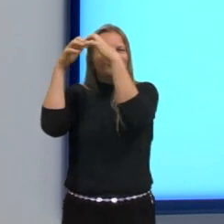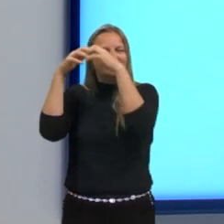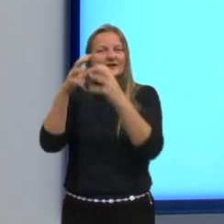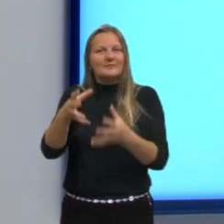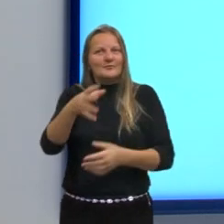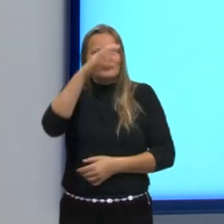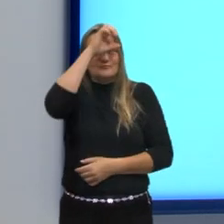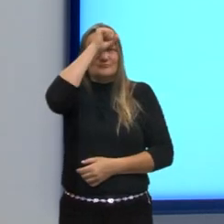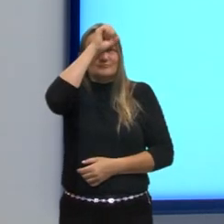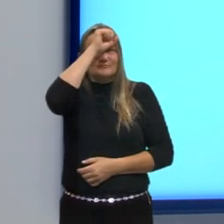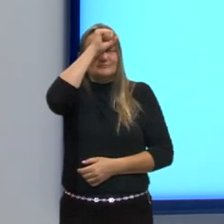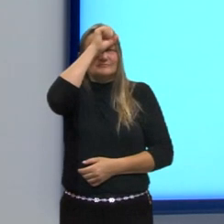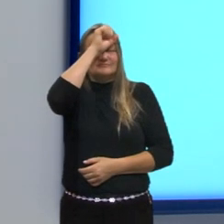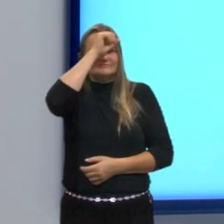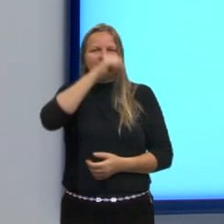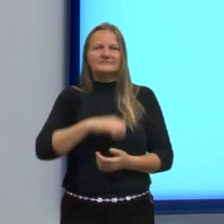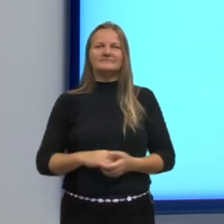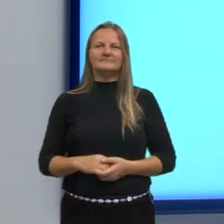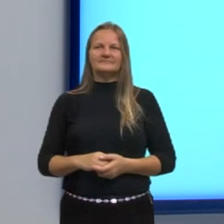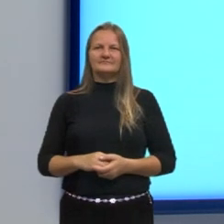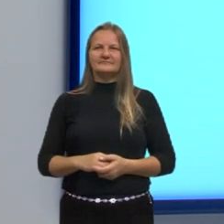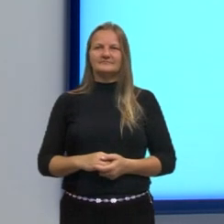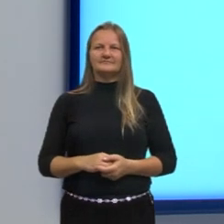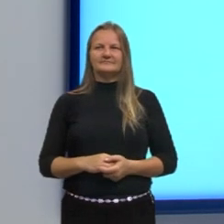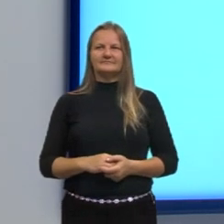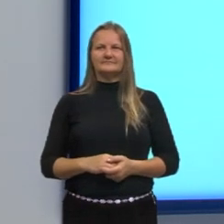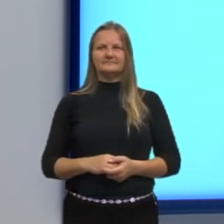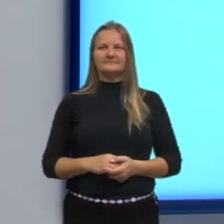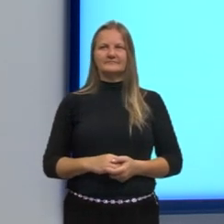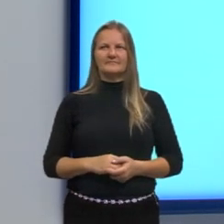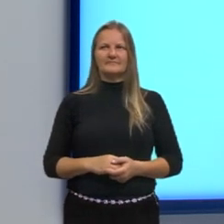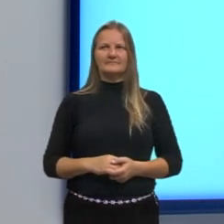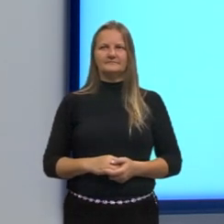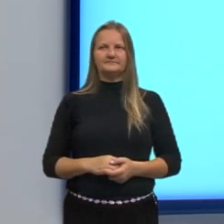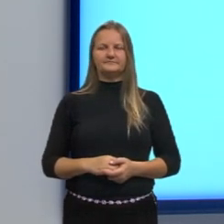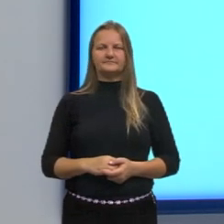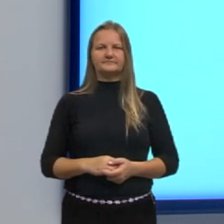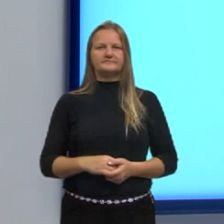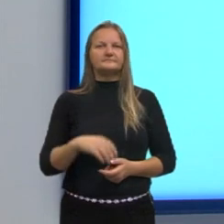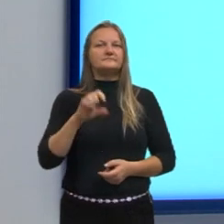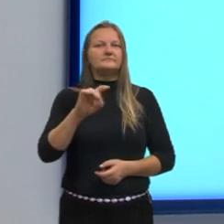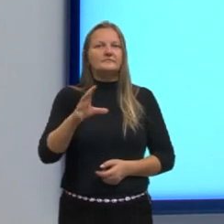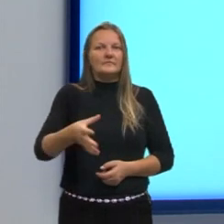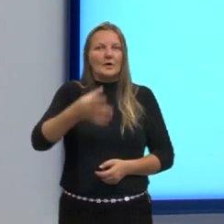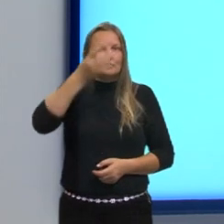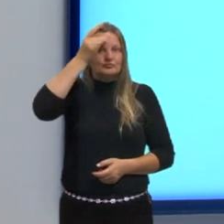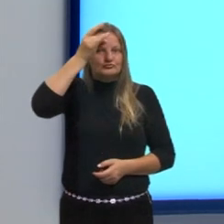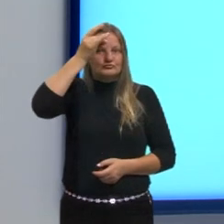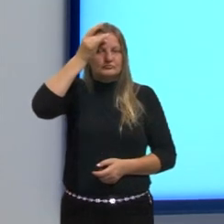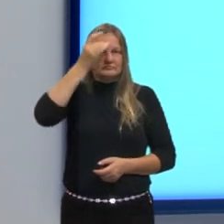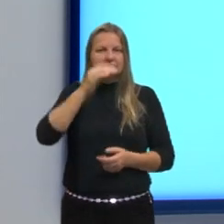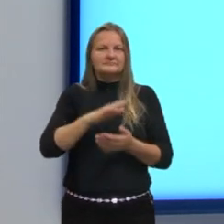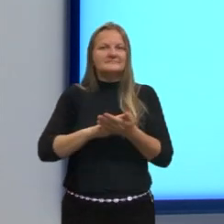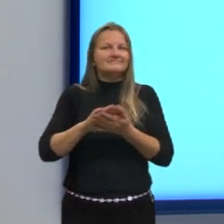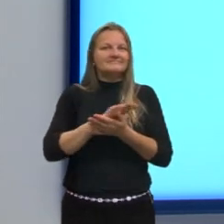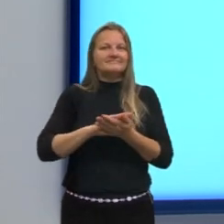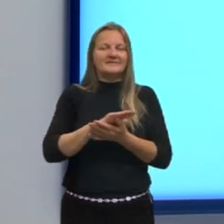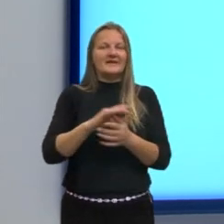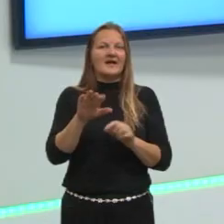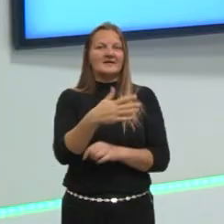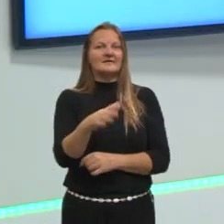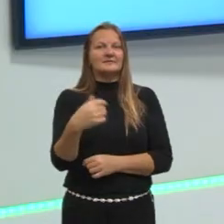Lembrando que a aprendizagem, o aprendizado, não é só a memorização. Porque tu pode memorizar algo